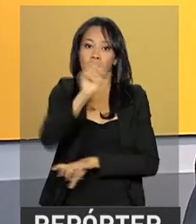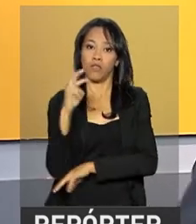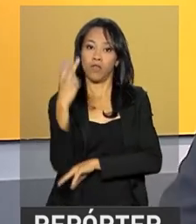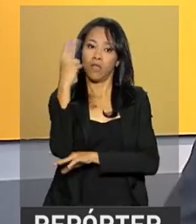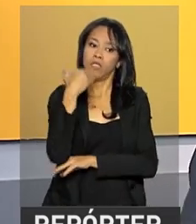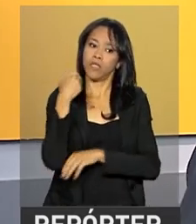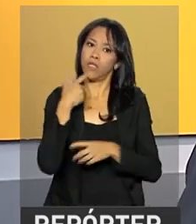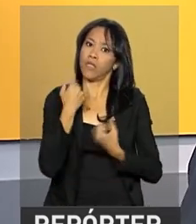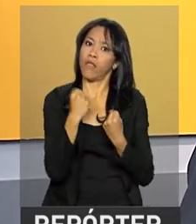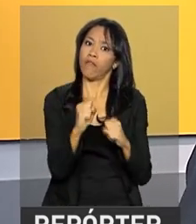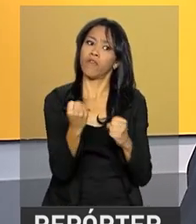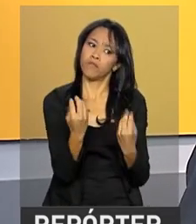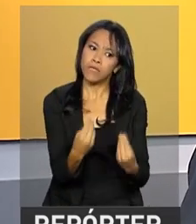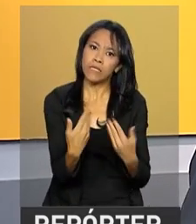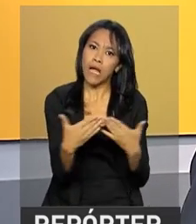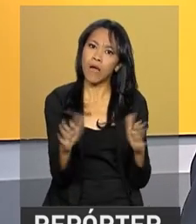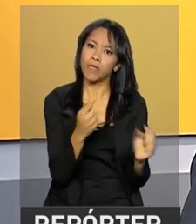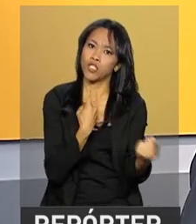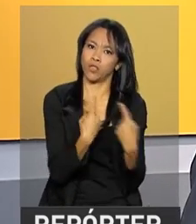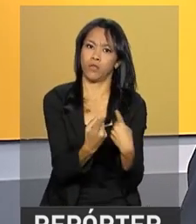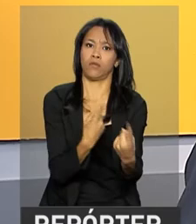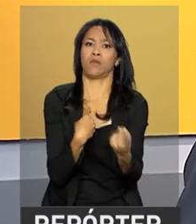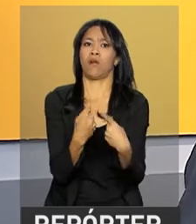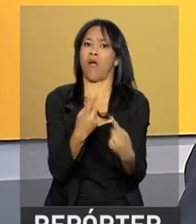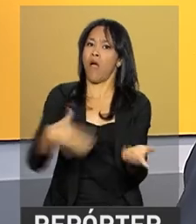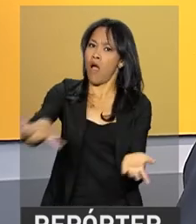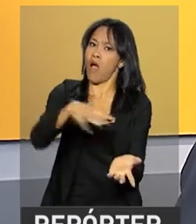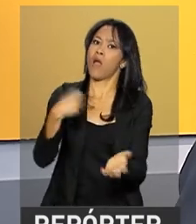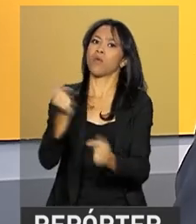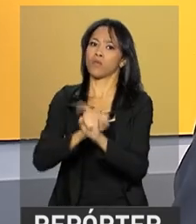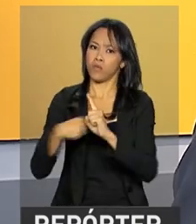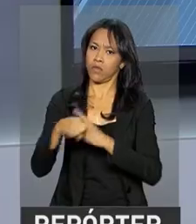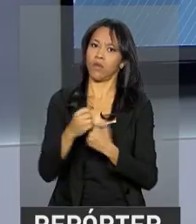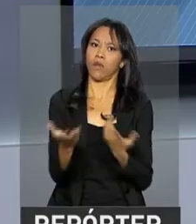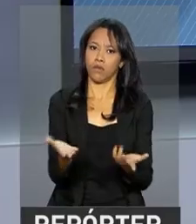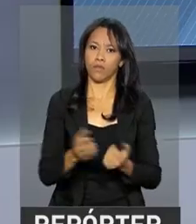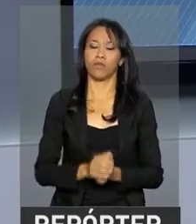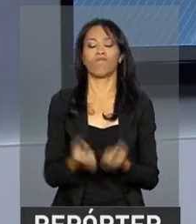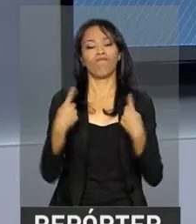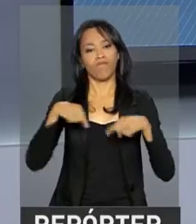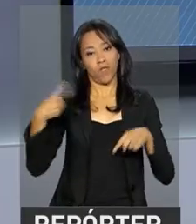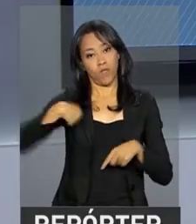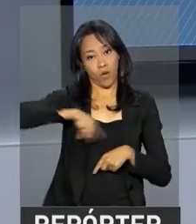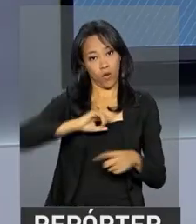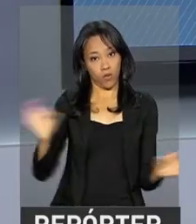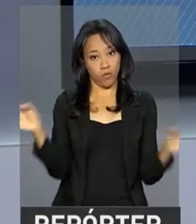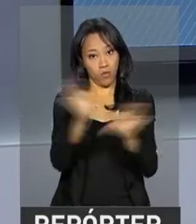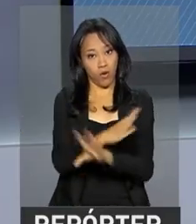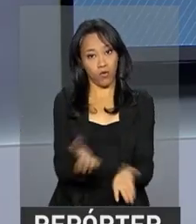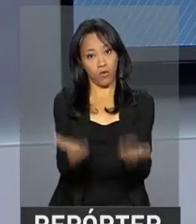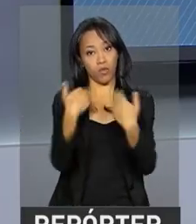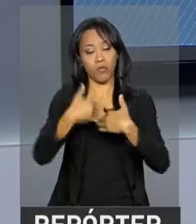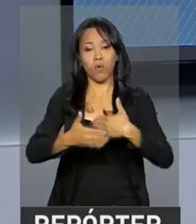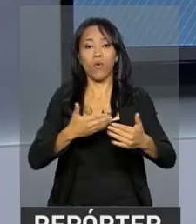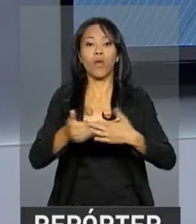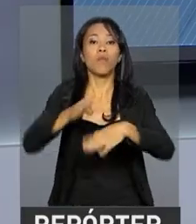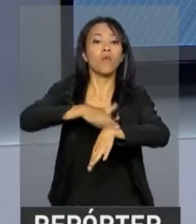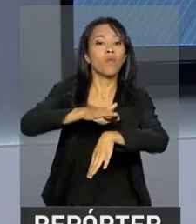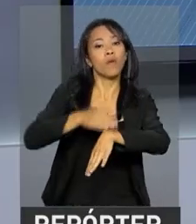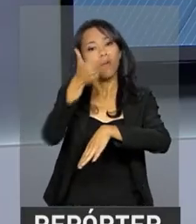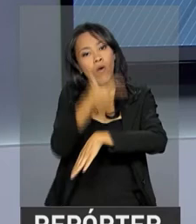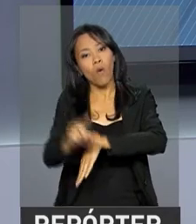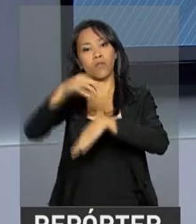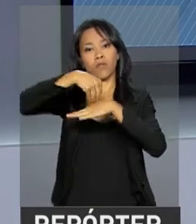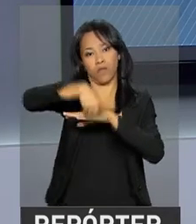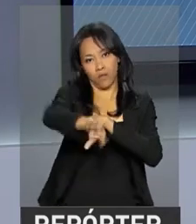de diálogo do governo com a sociedade venezuelana. O Repórter NBR fica por aqui e voltamos a qualquer momento com